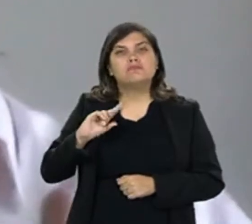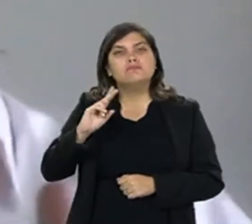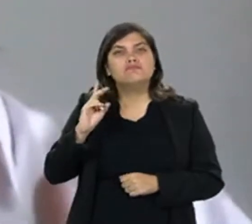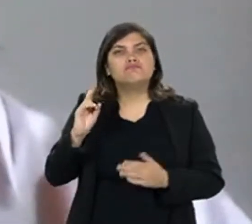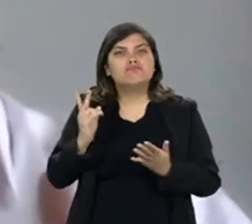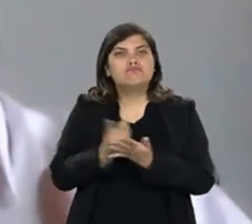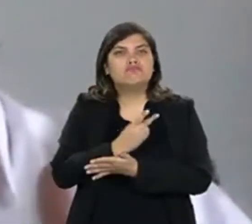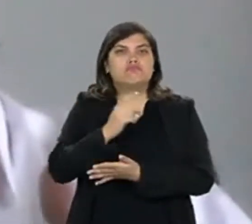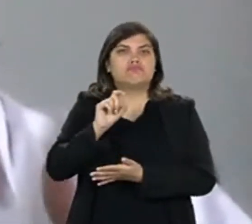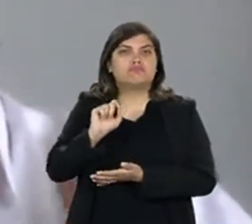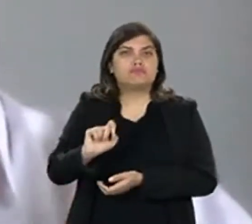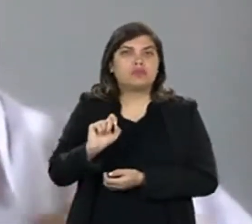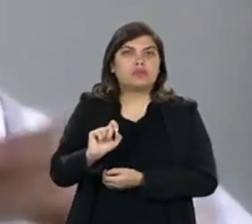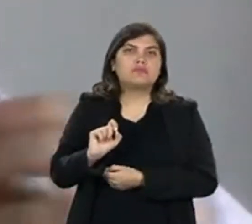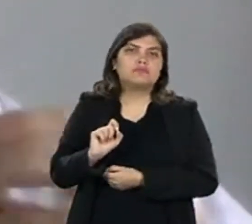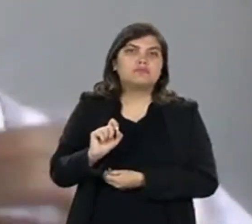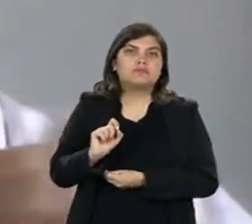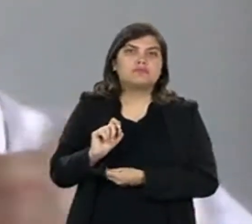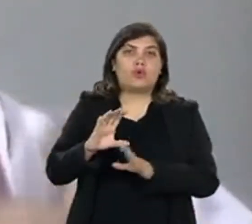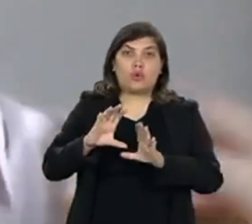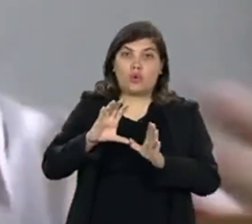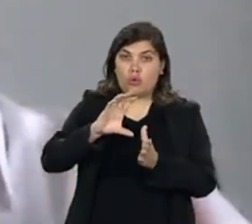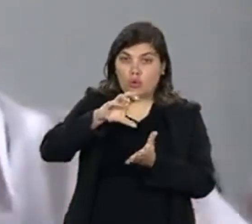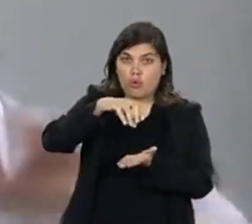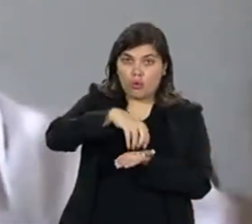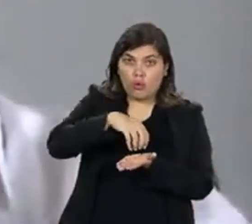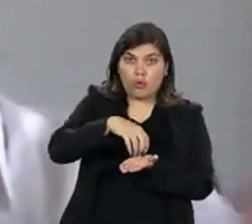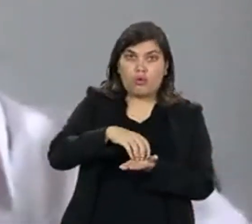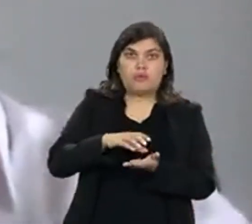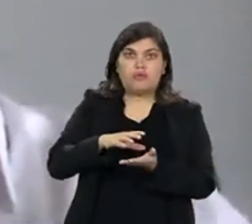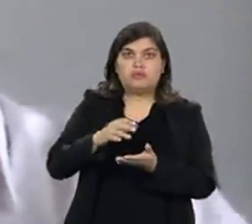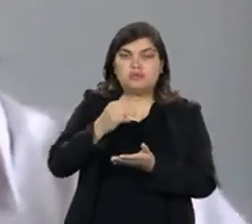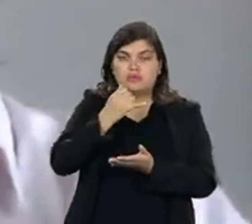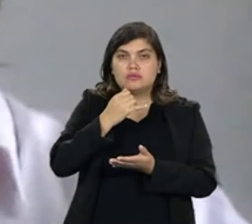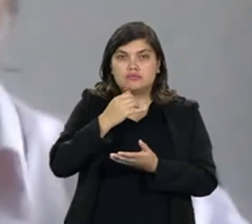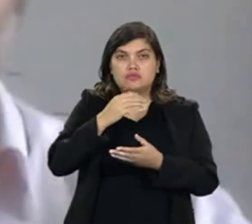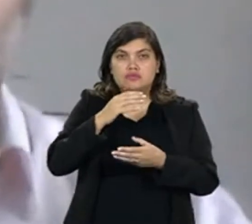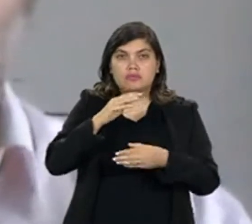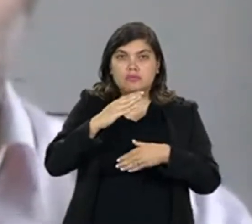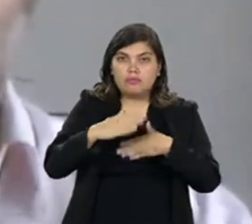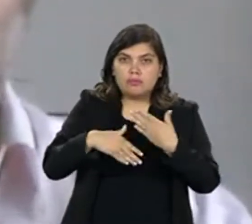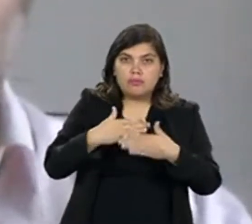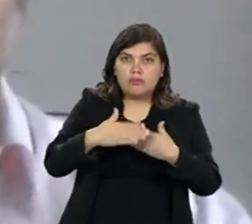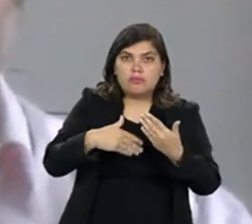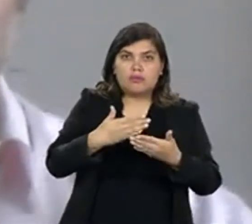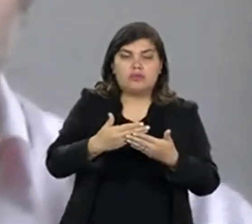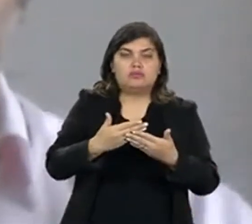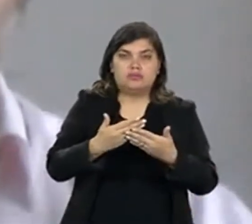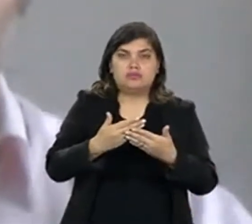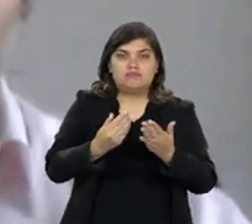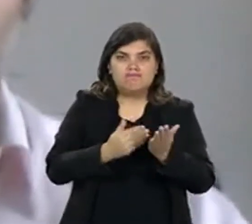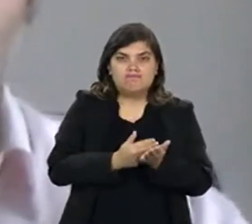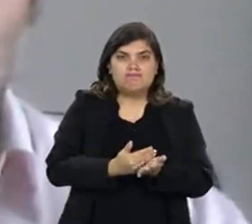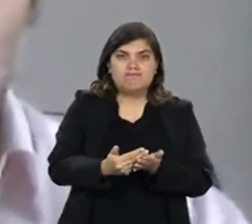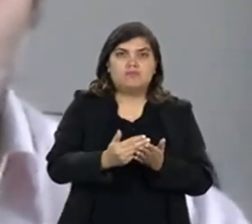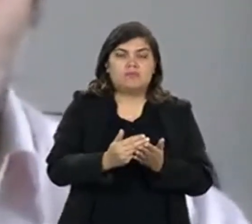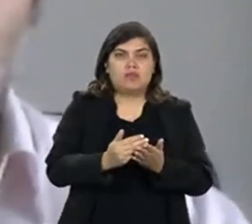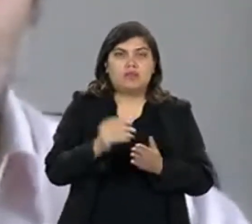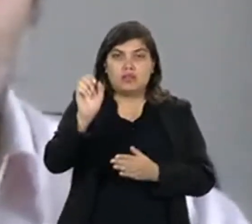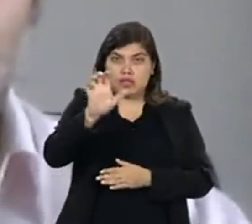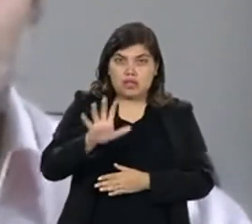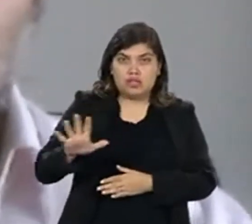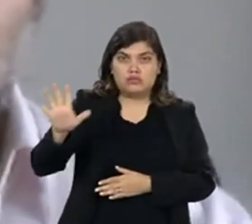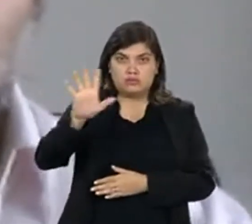faz como órgão relevante no processo que se inicia nos tribunais